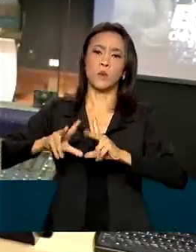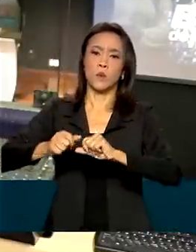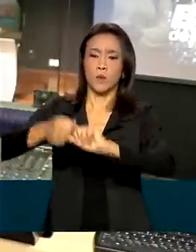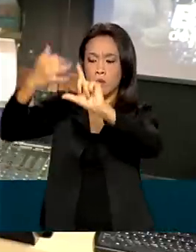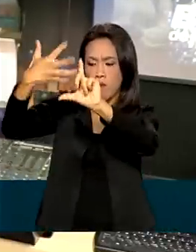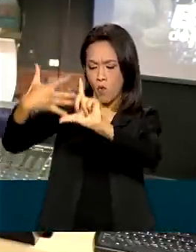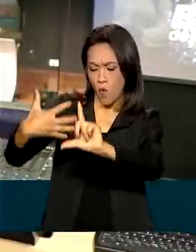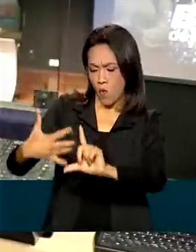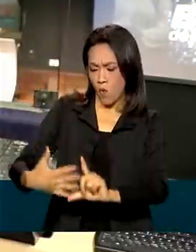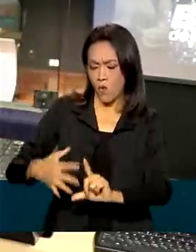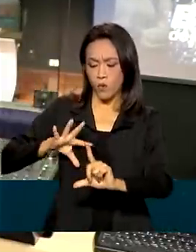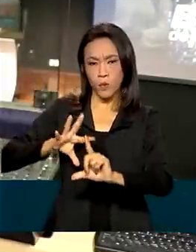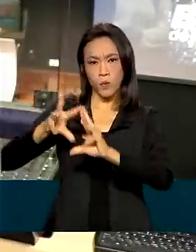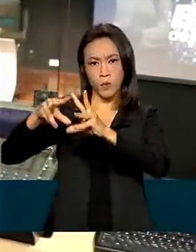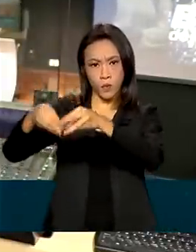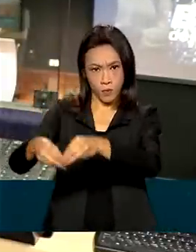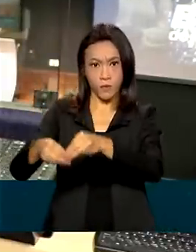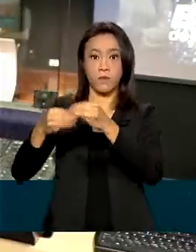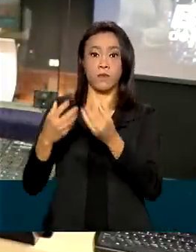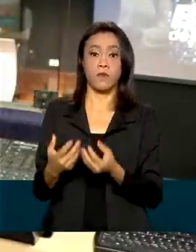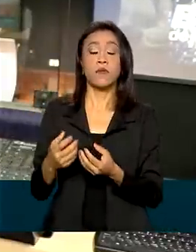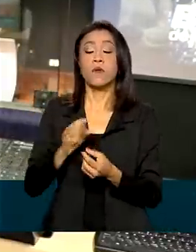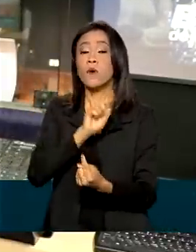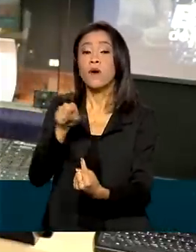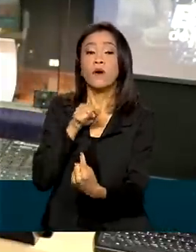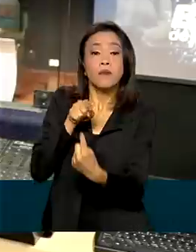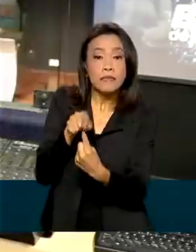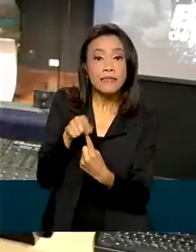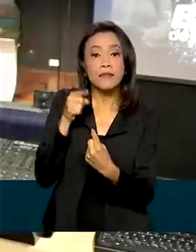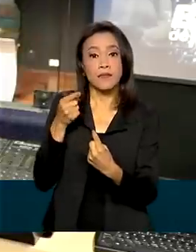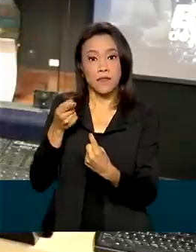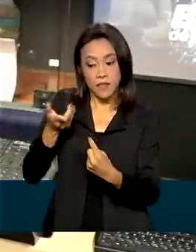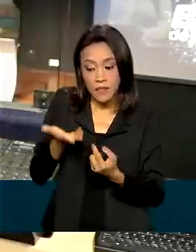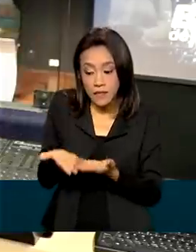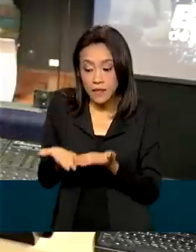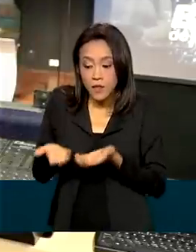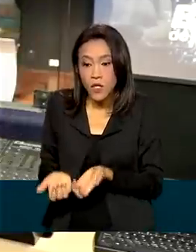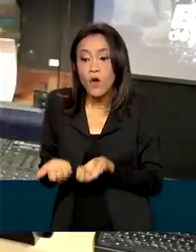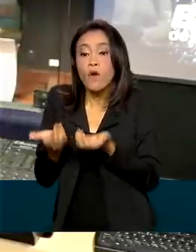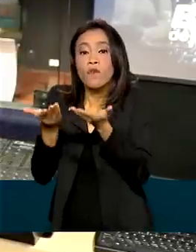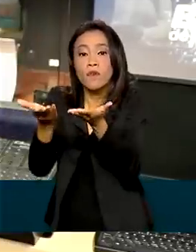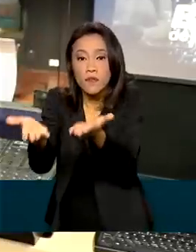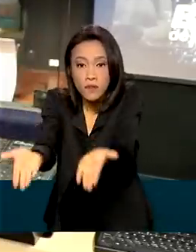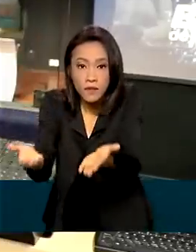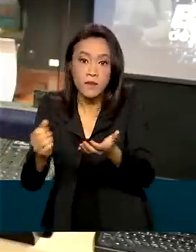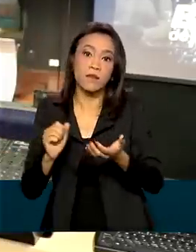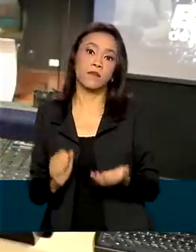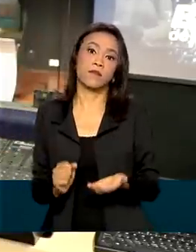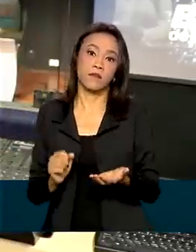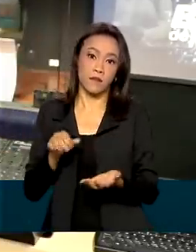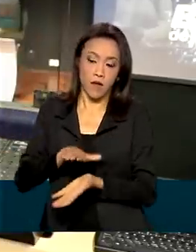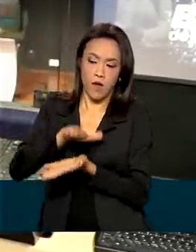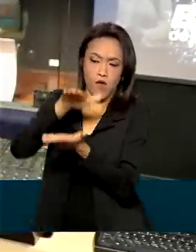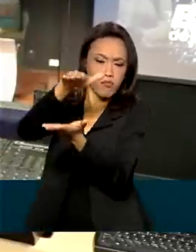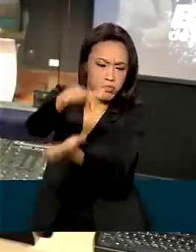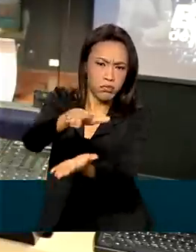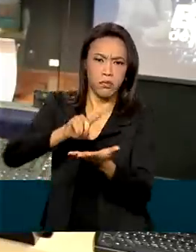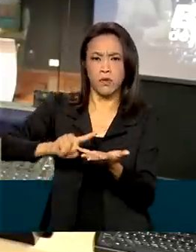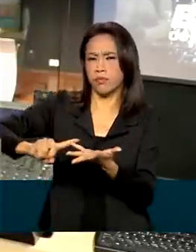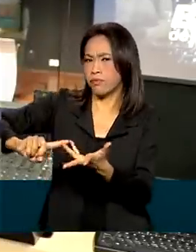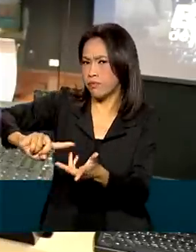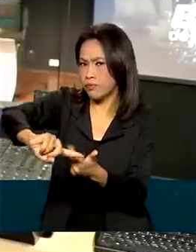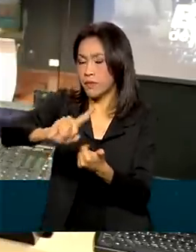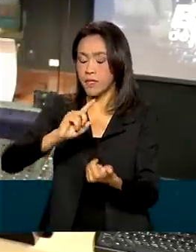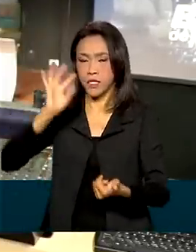no sentido de que os serviços, as entregas sejam cada vez